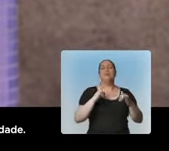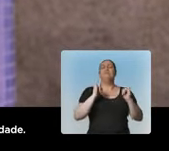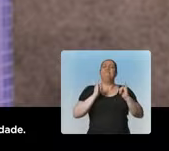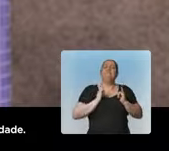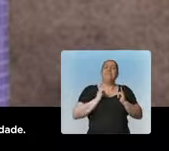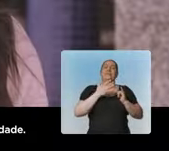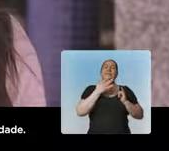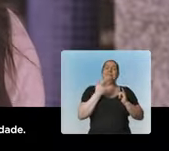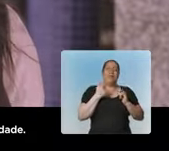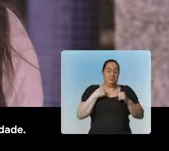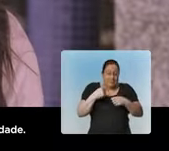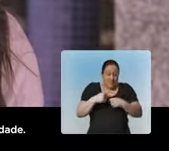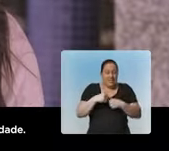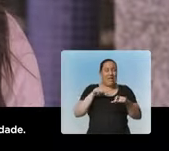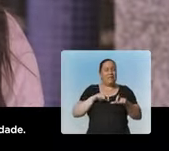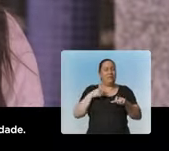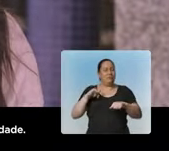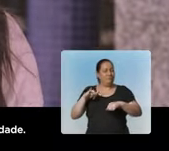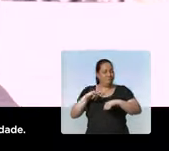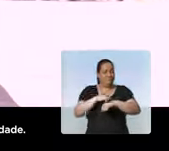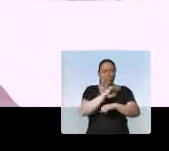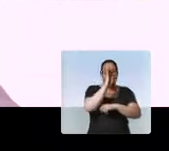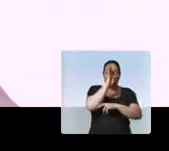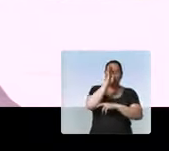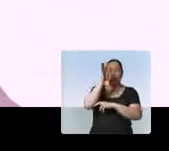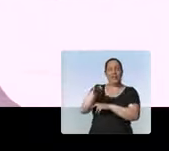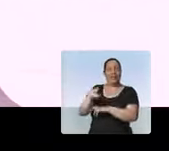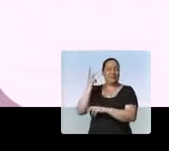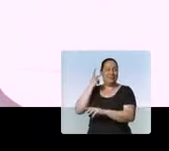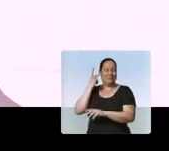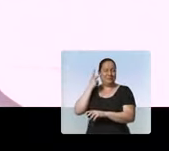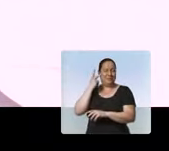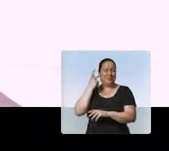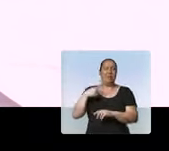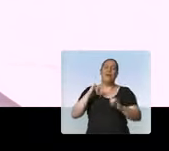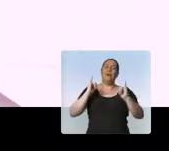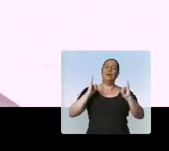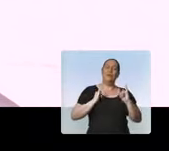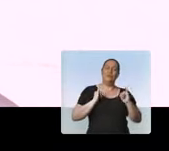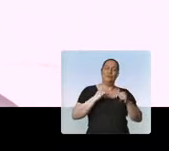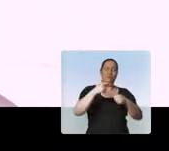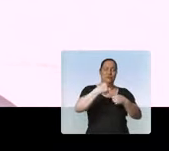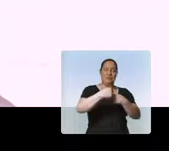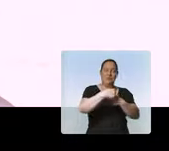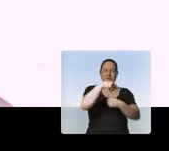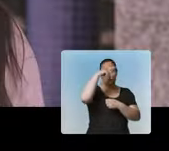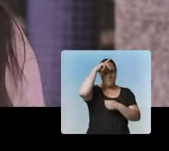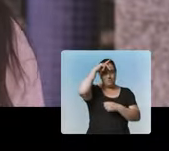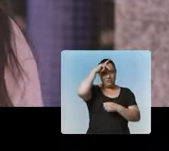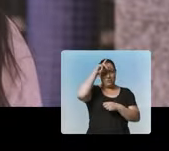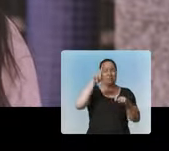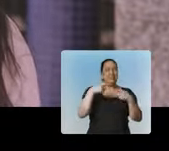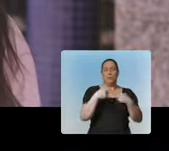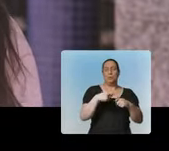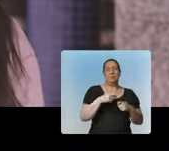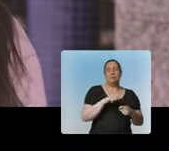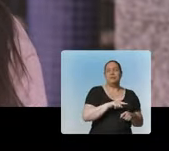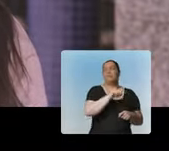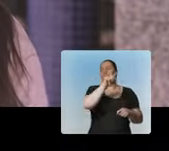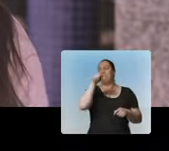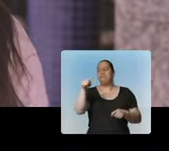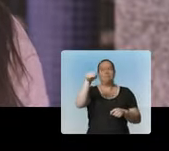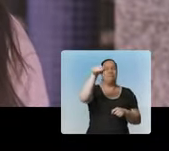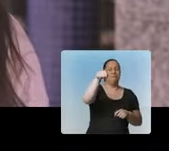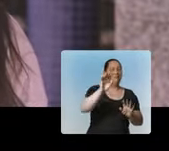Foi muito cômodo para mim eu não precisar sair da minha cidade. Eu pude ter esse conforto da cidade de Pelotas de não